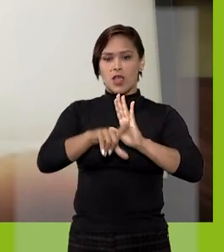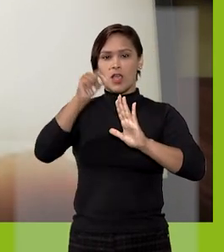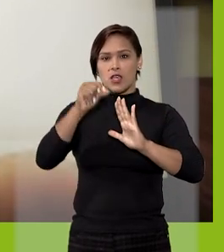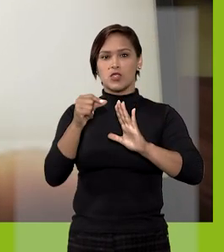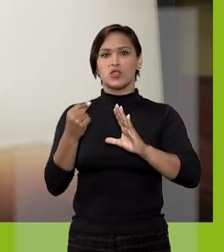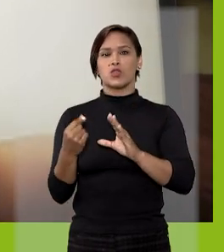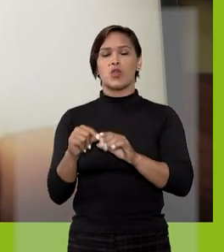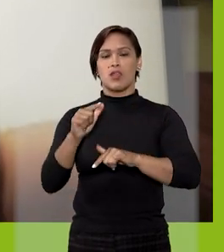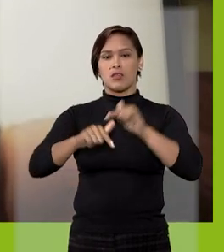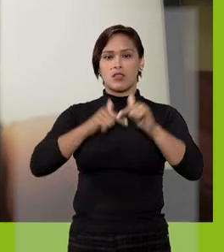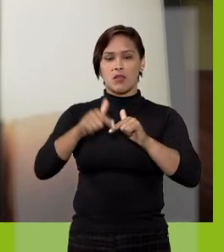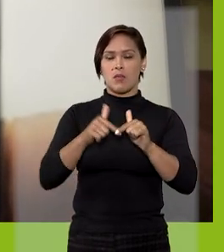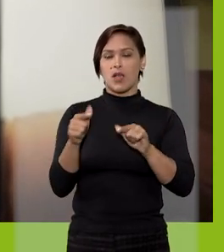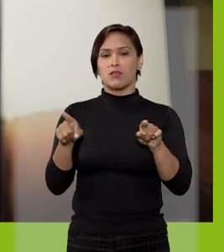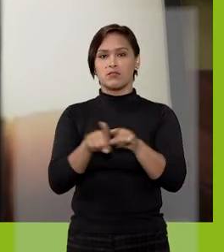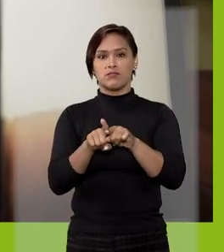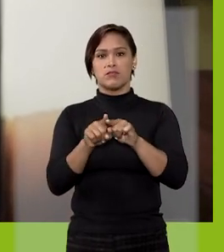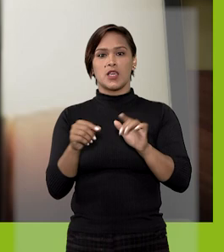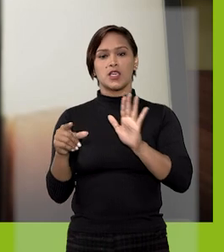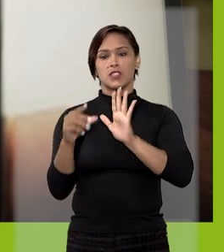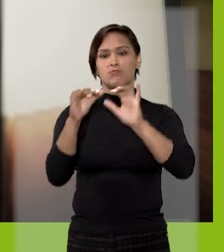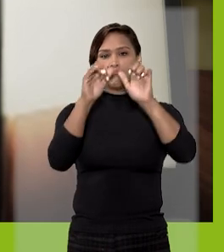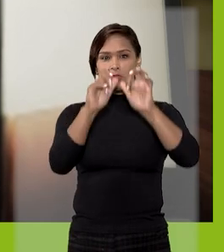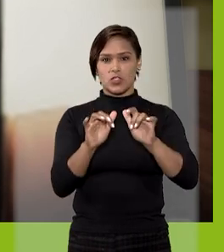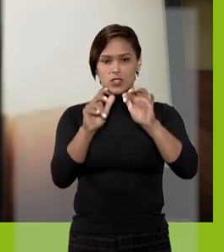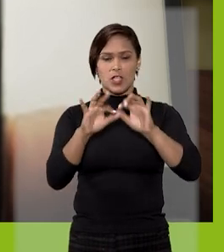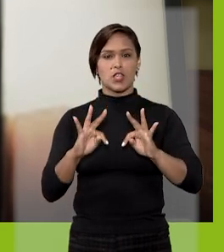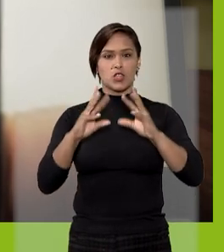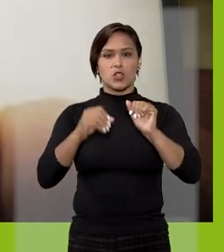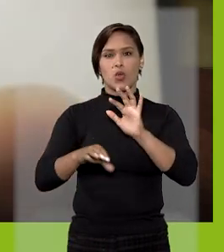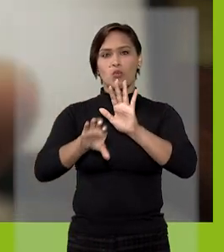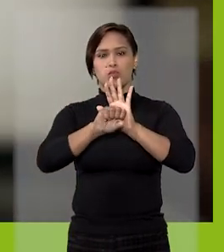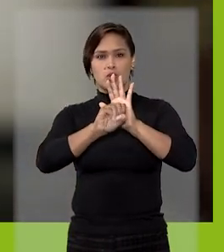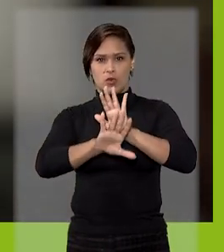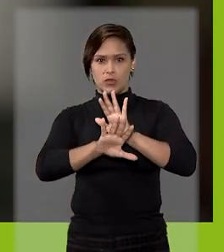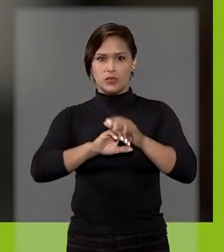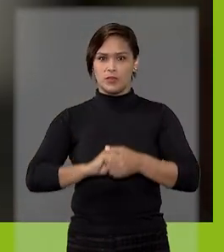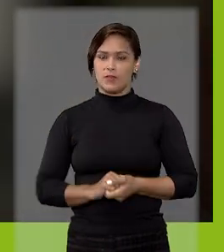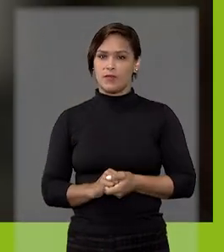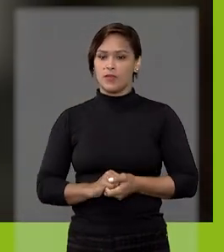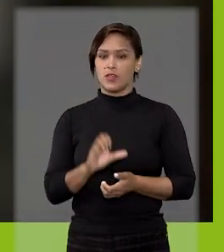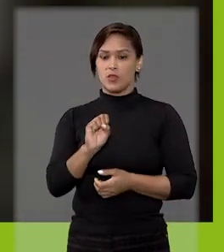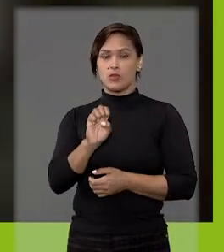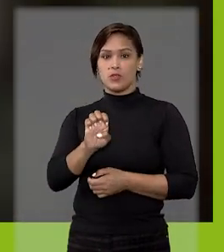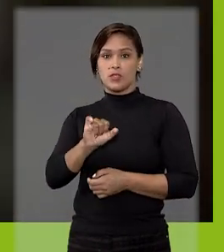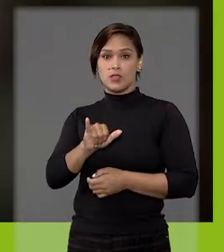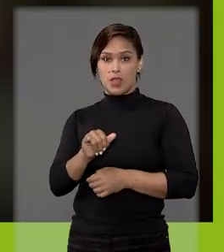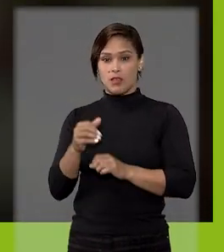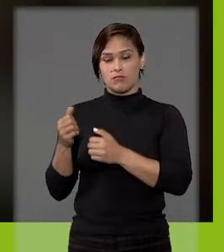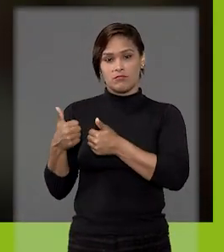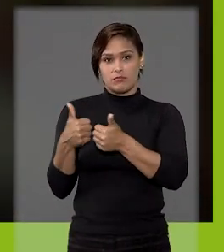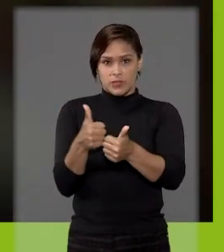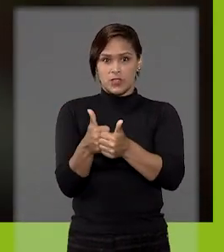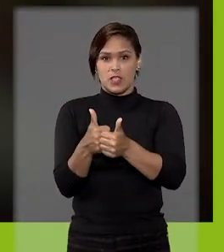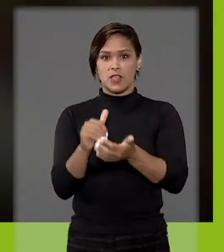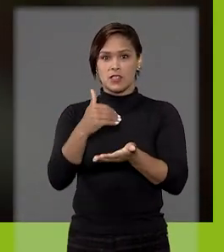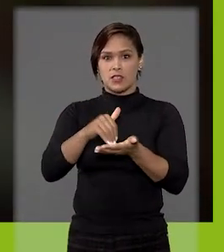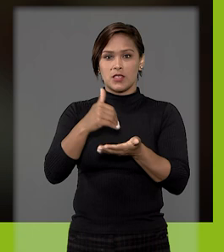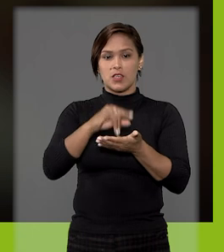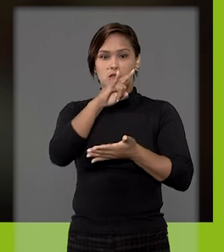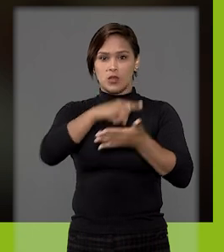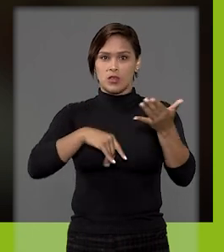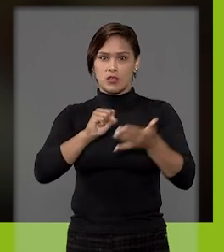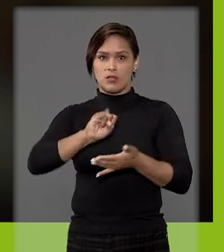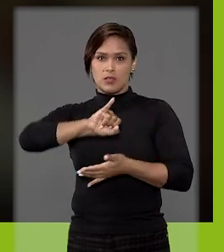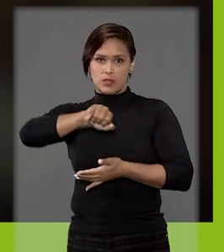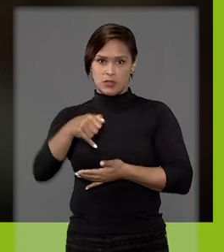Corporativa, e em seguida, digitalizar o código QR. O SEI é gerenciado pela Secretaria de Documentação do